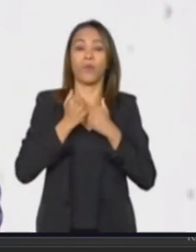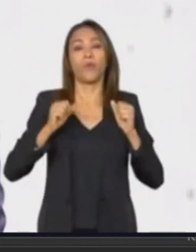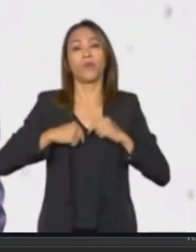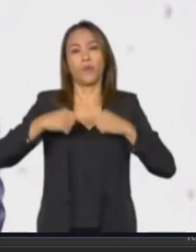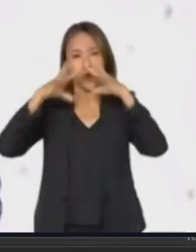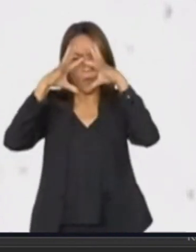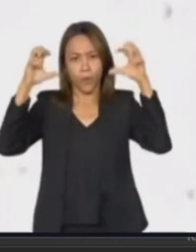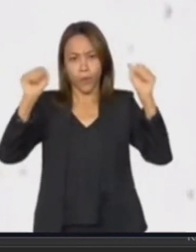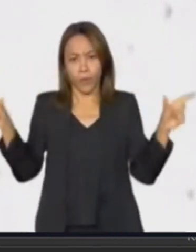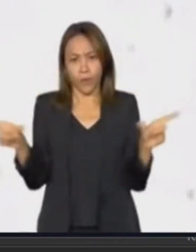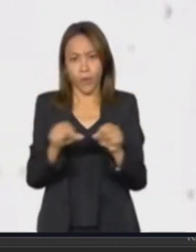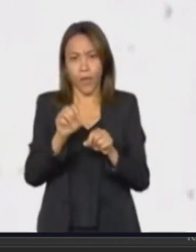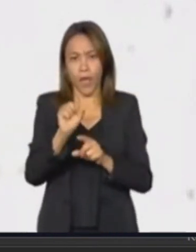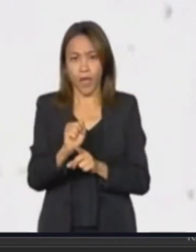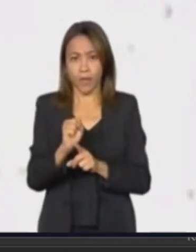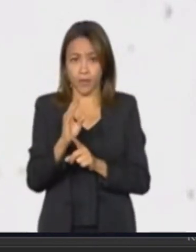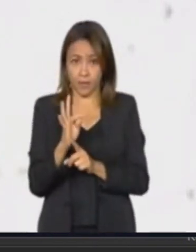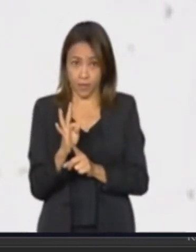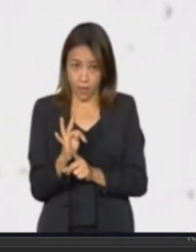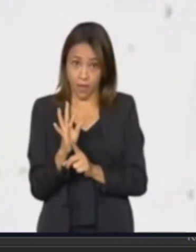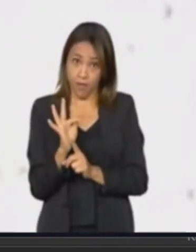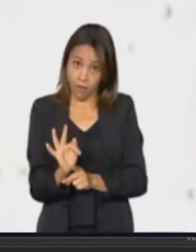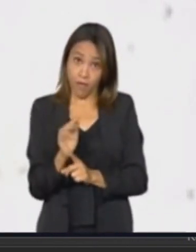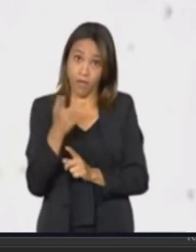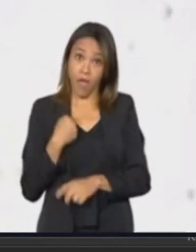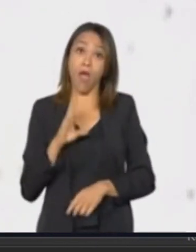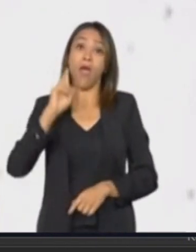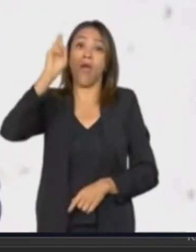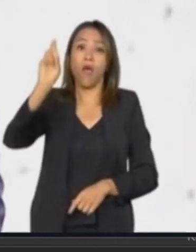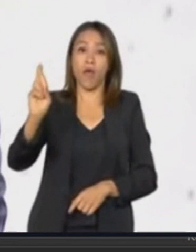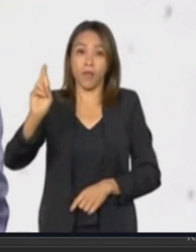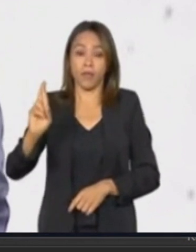ministro Alexandre de Moraes. ao proferir decisão